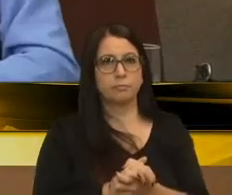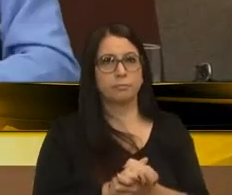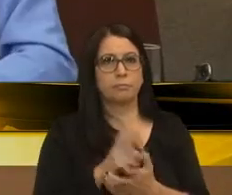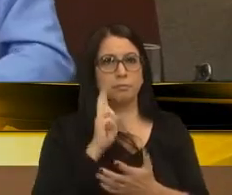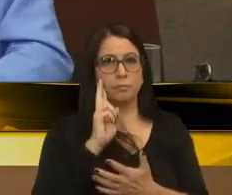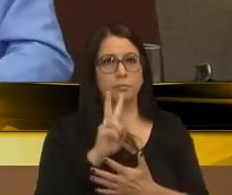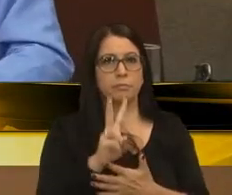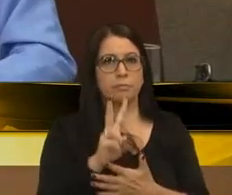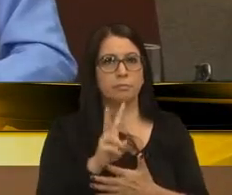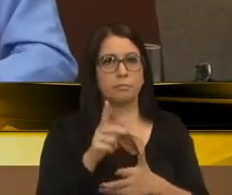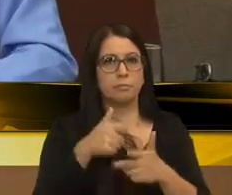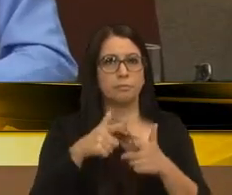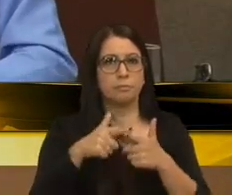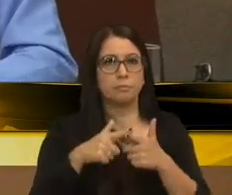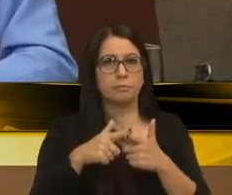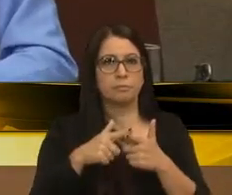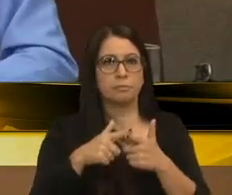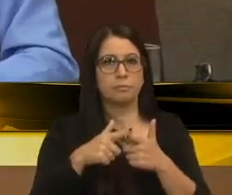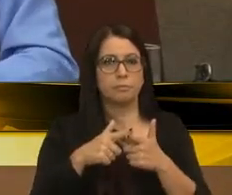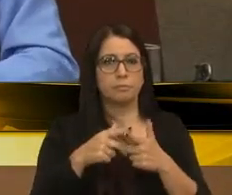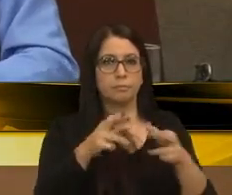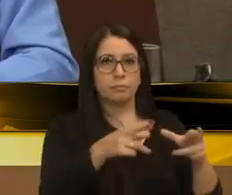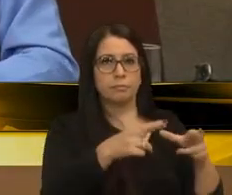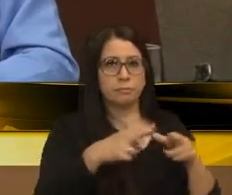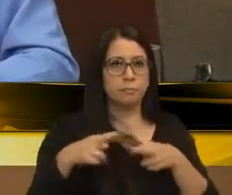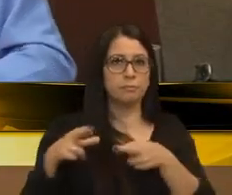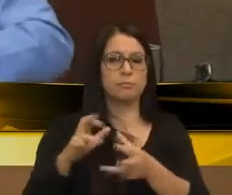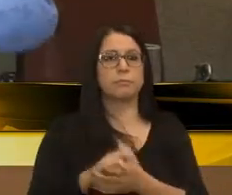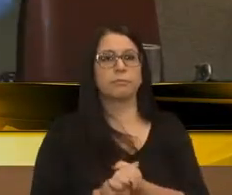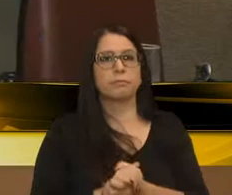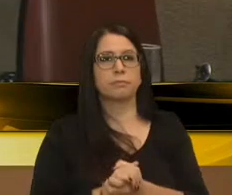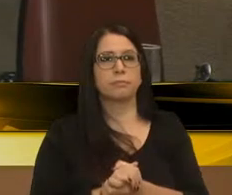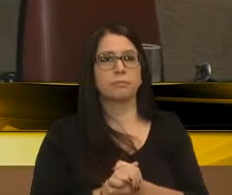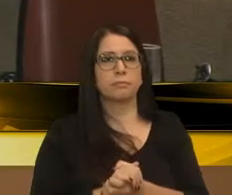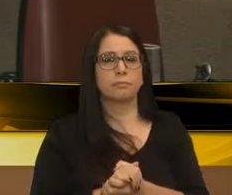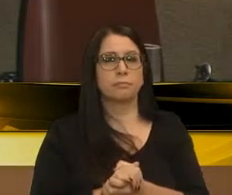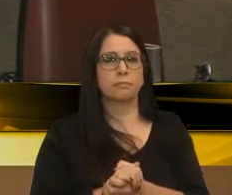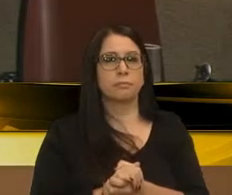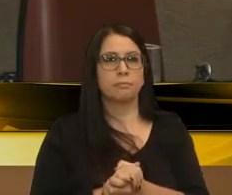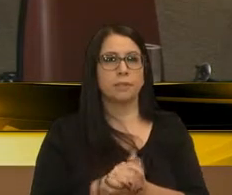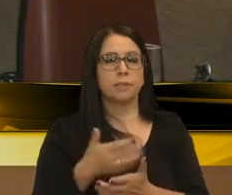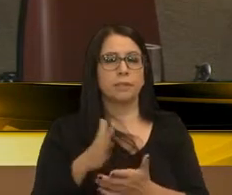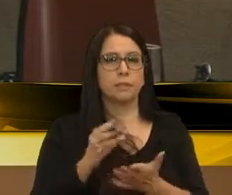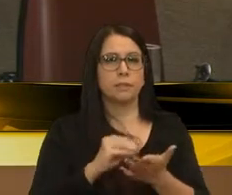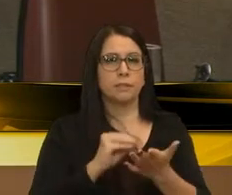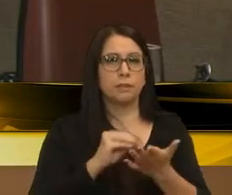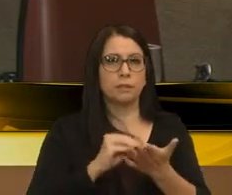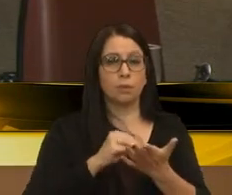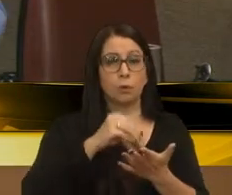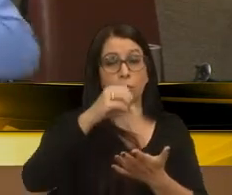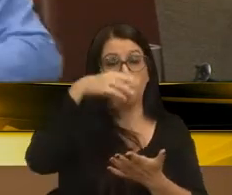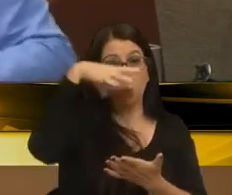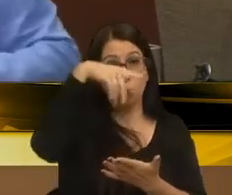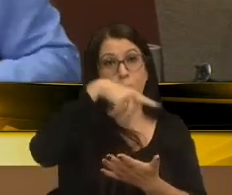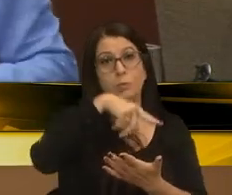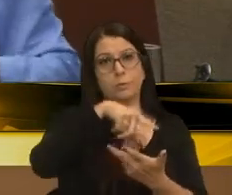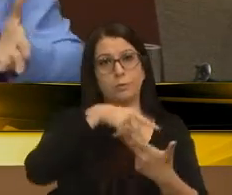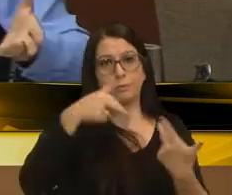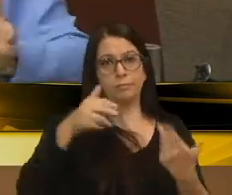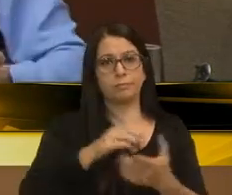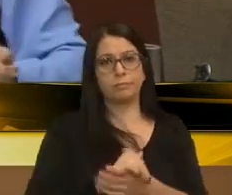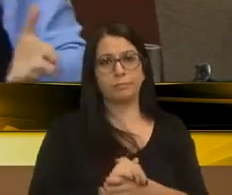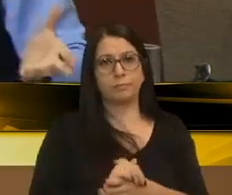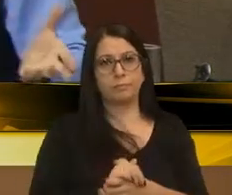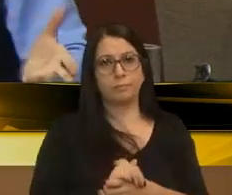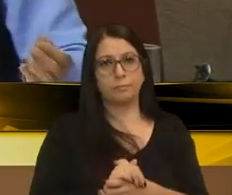e ver os problemas da nossa região, que é muitas vezes a falta de energia e tantas outras coisas.